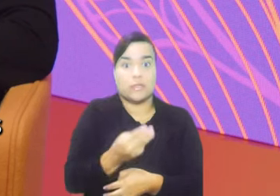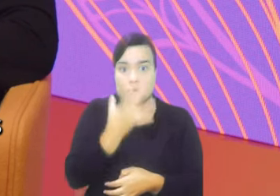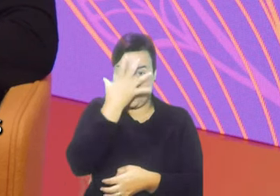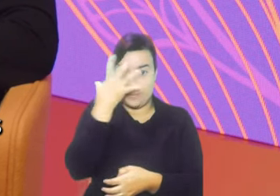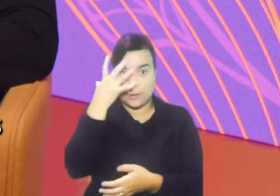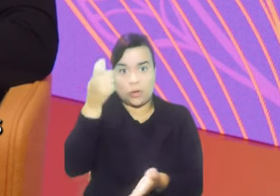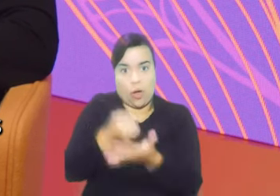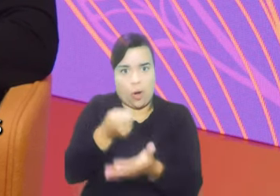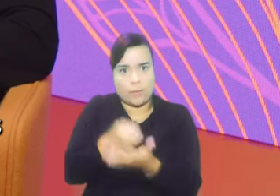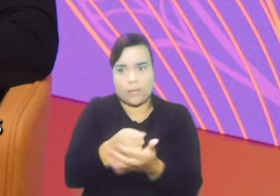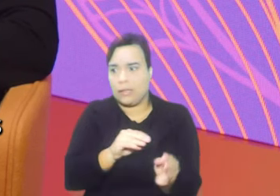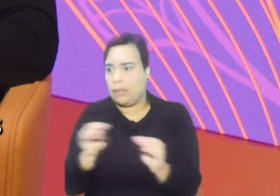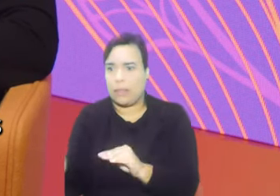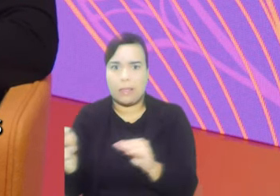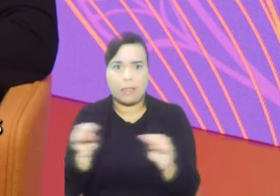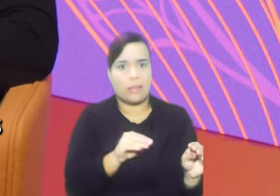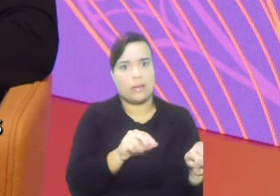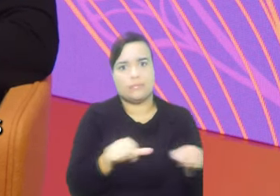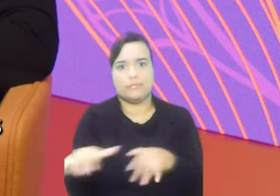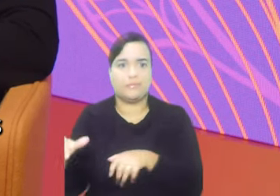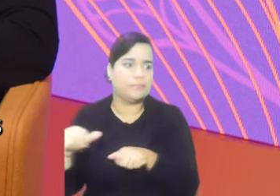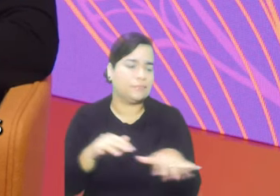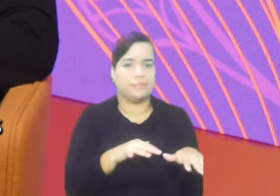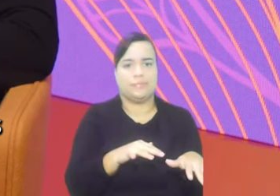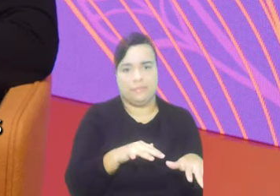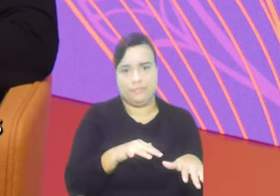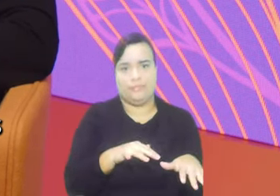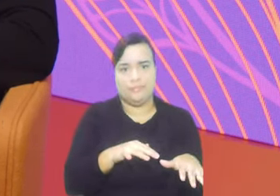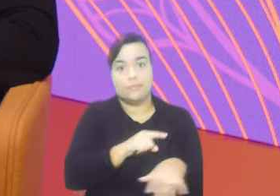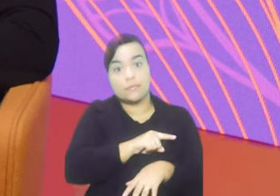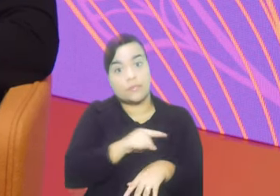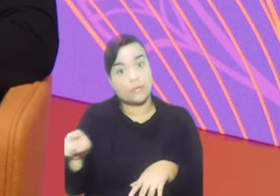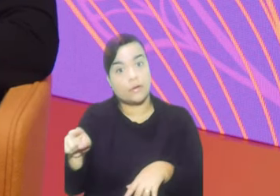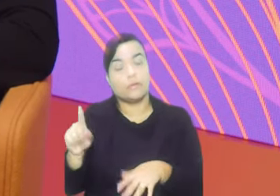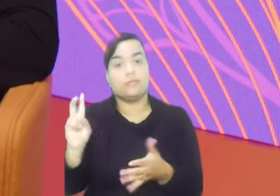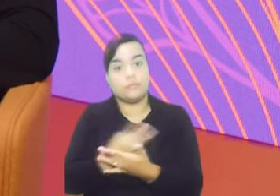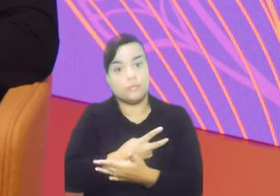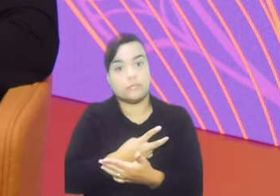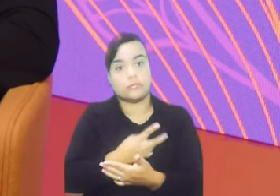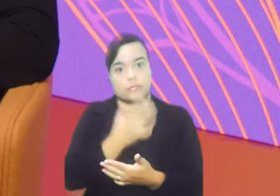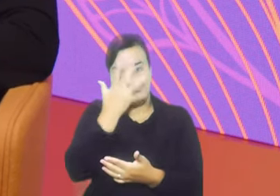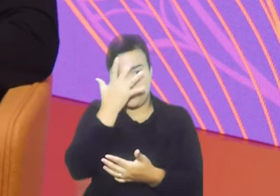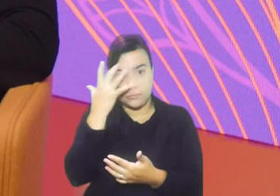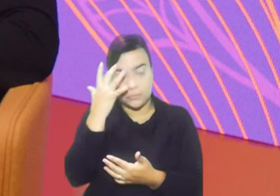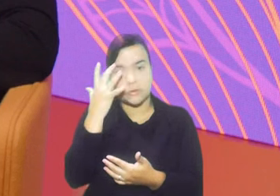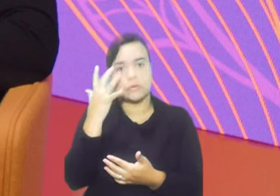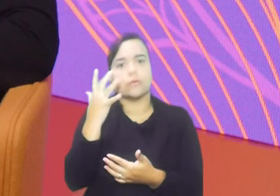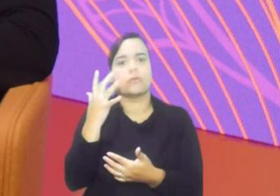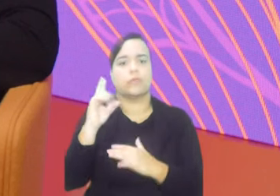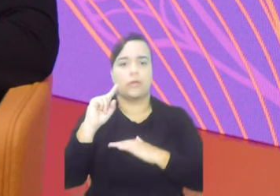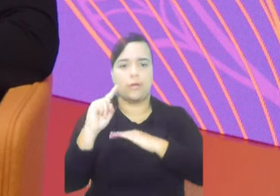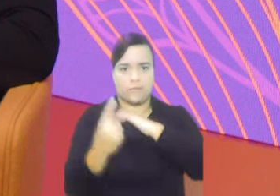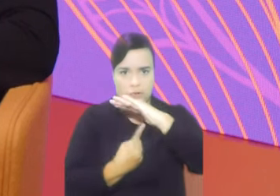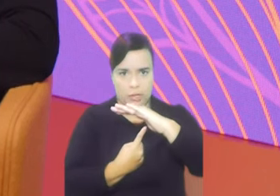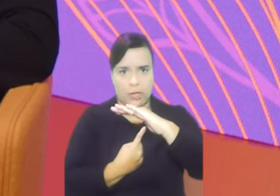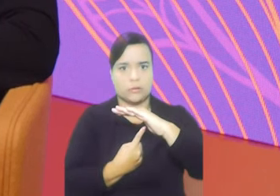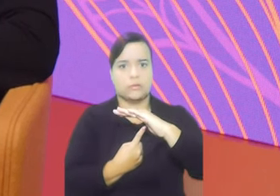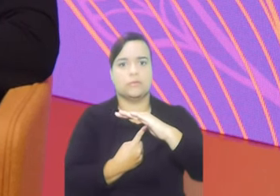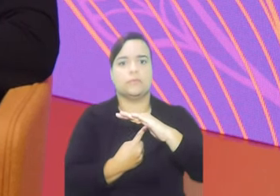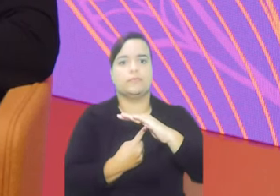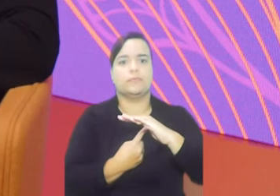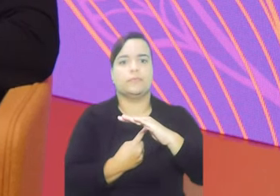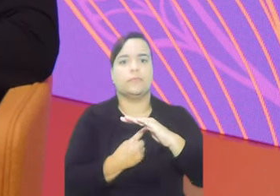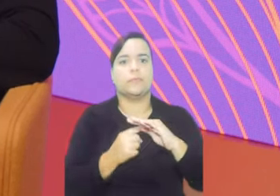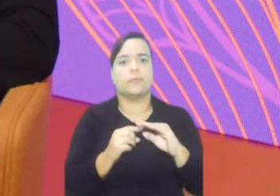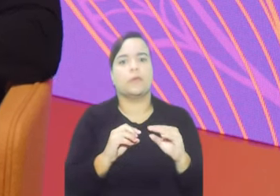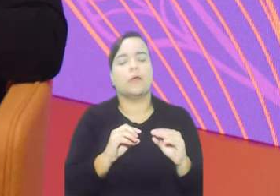chegamos à marca de 120 milhões de pessoas forçadas a se deslocar. Sejam essas pessoas refugiadas, que